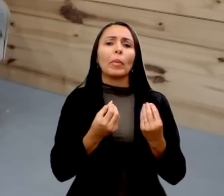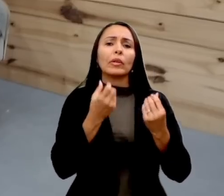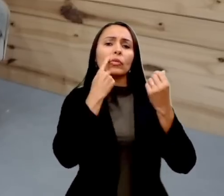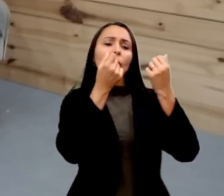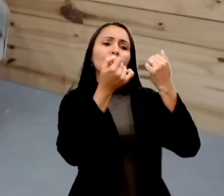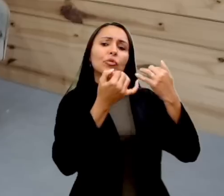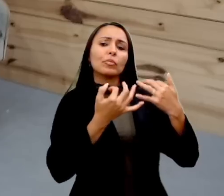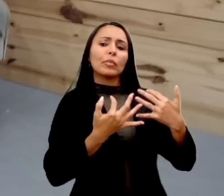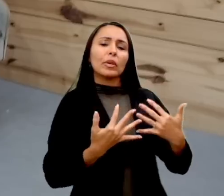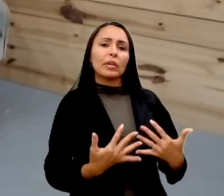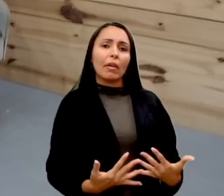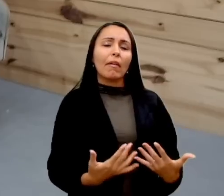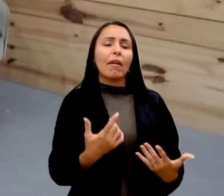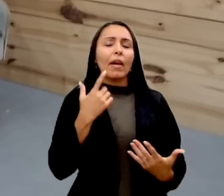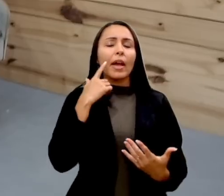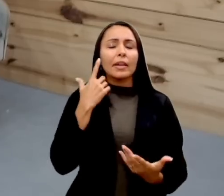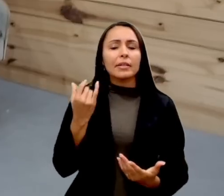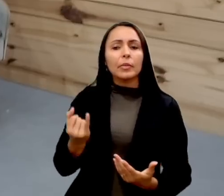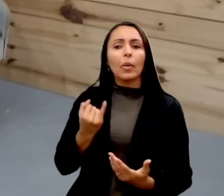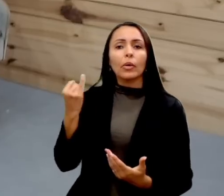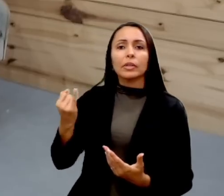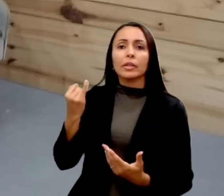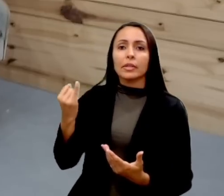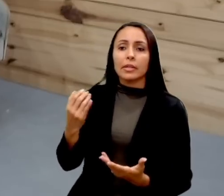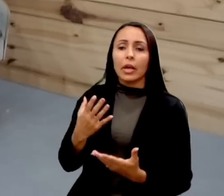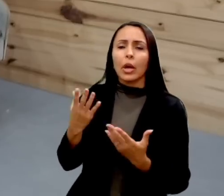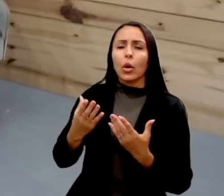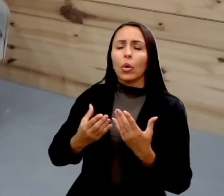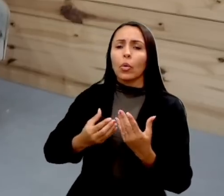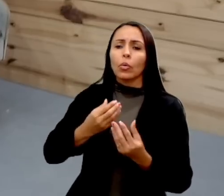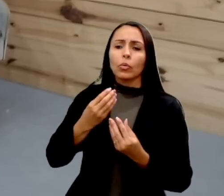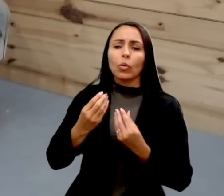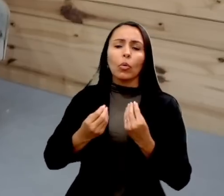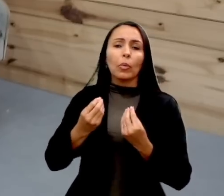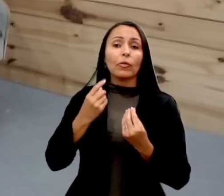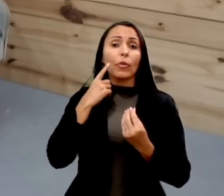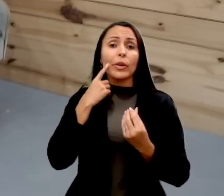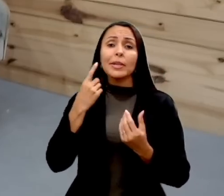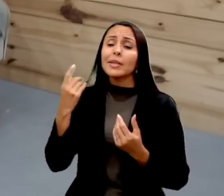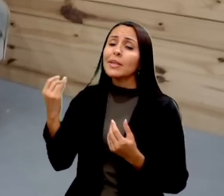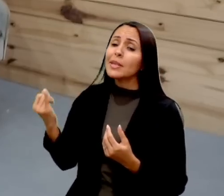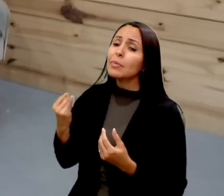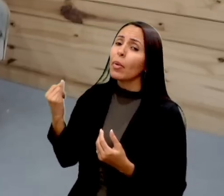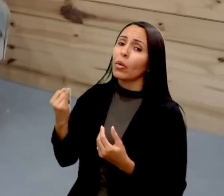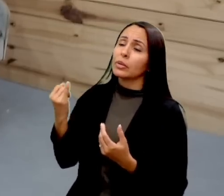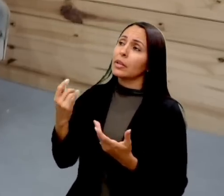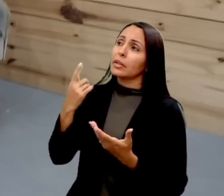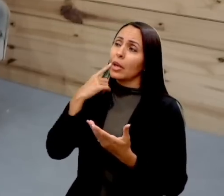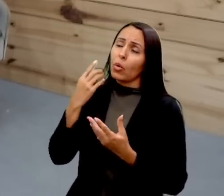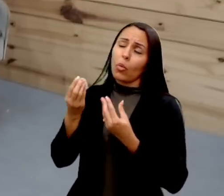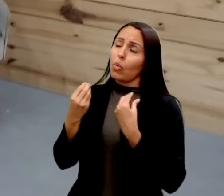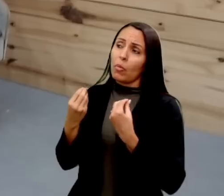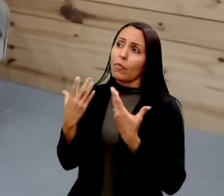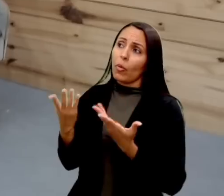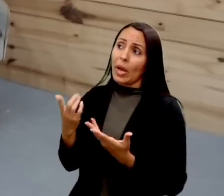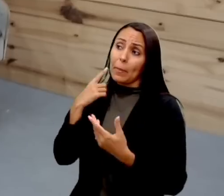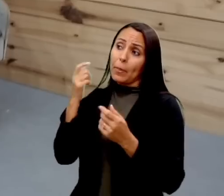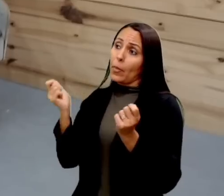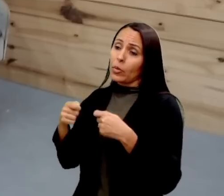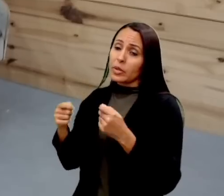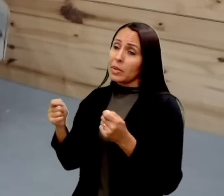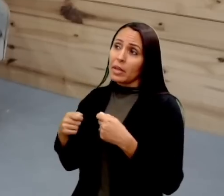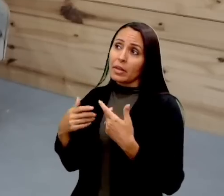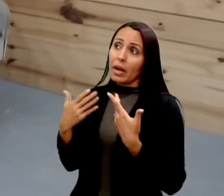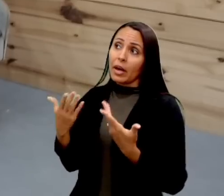essa importância como administrador e de que forma as ferramentas foram importantes para essa avalanche de possibilidades e